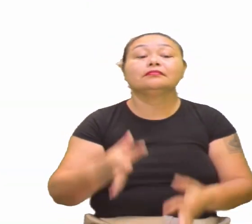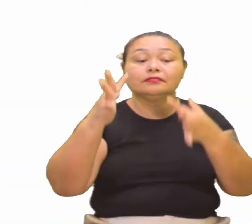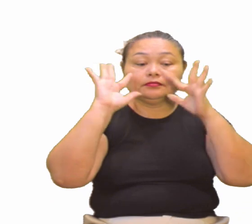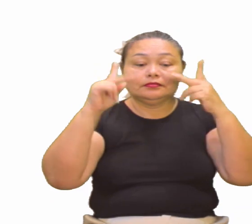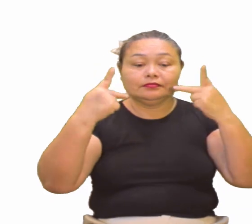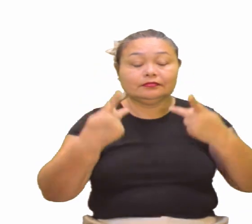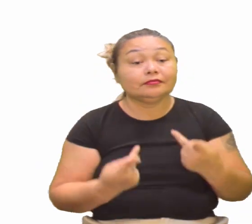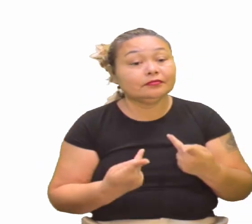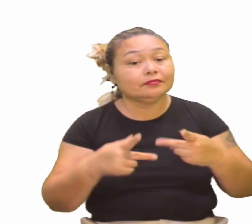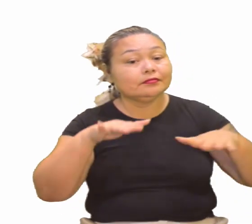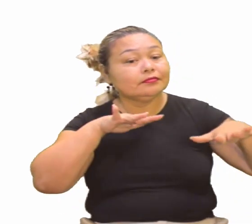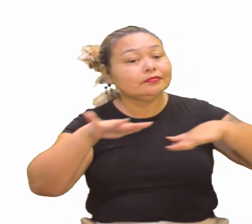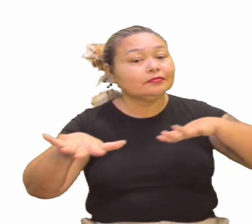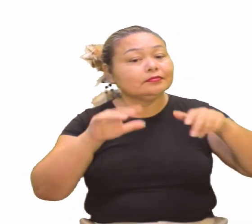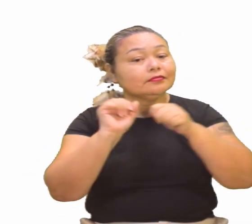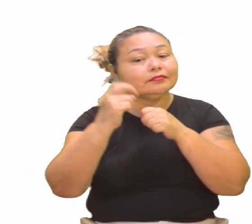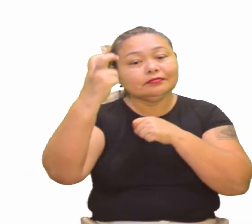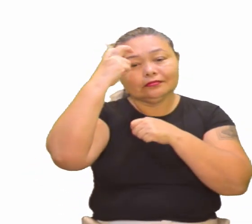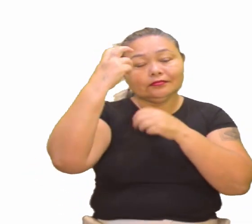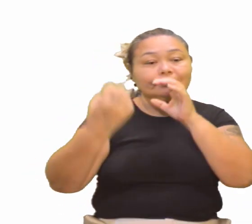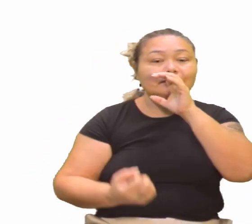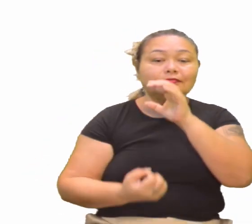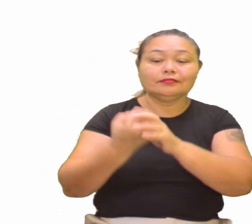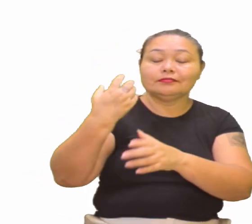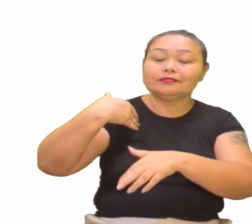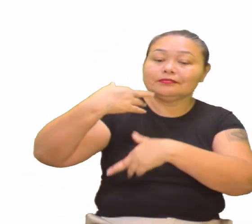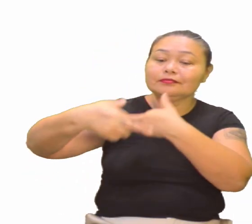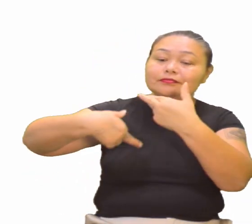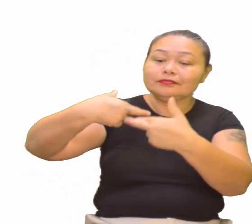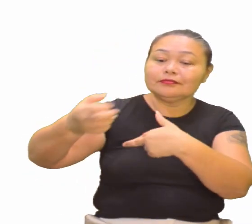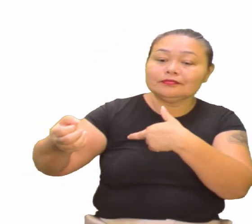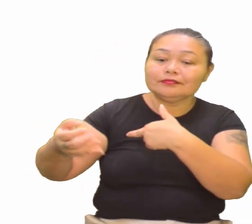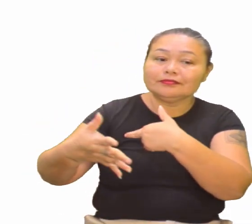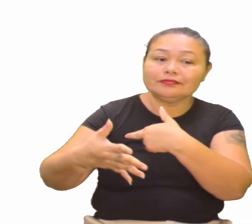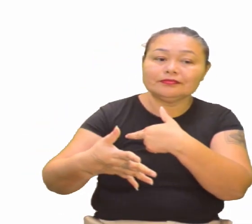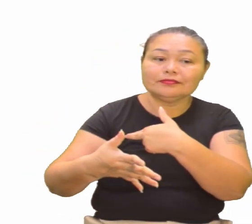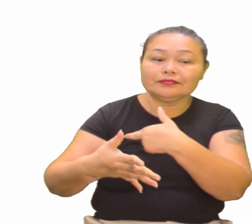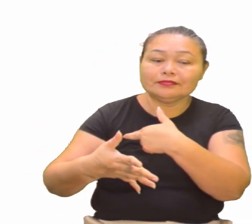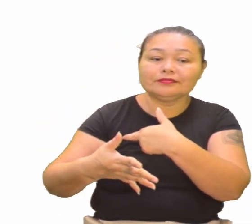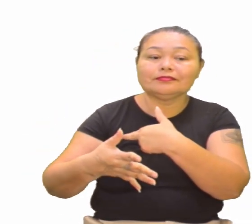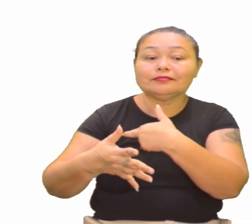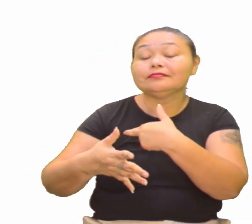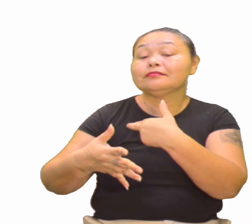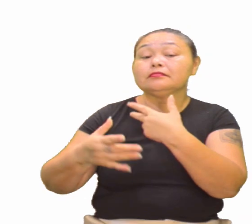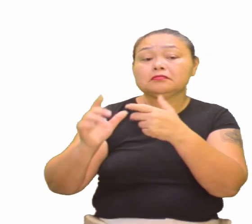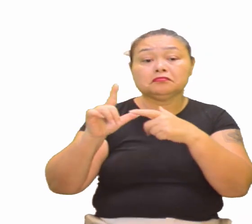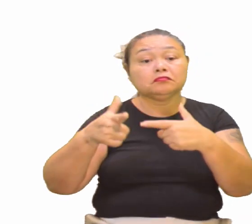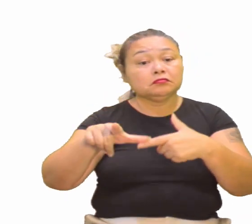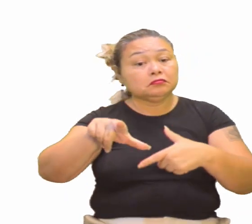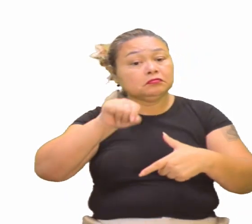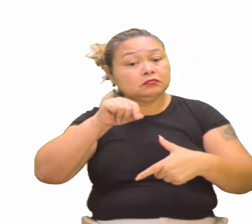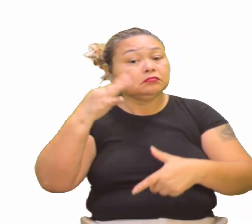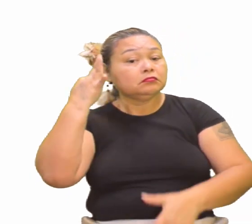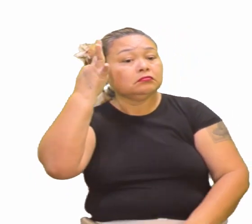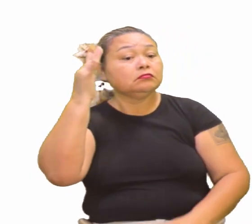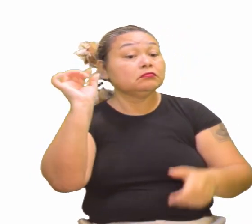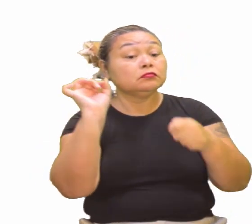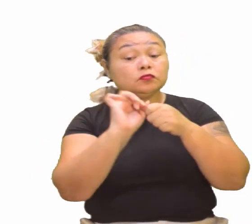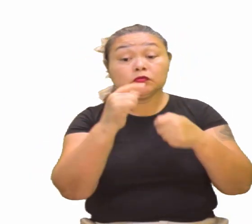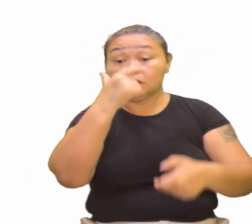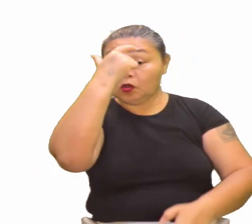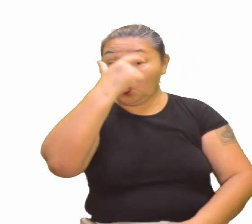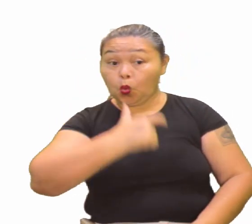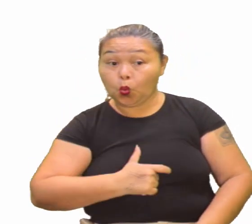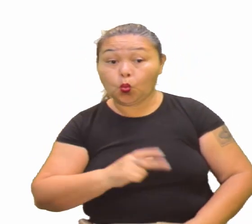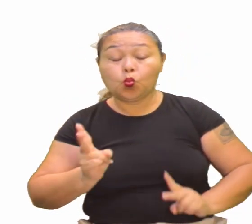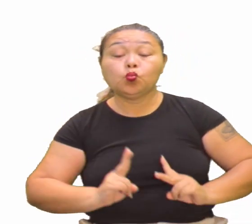humanismo, movimento intelectual que surgiu lá no Renascimento, humanismo é a atitude filosófica que faz do